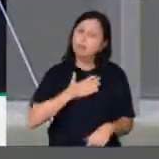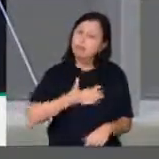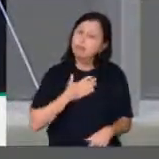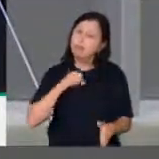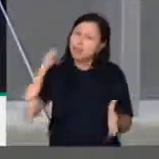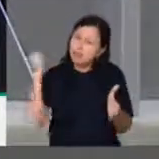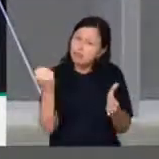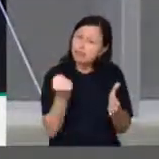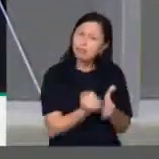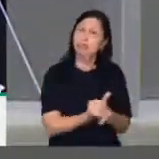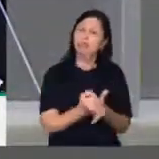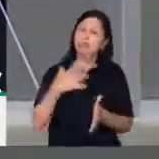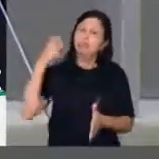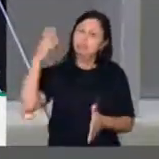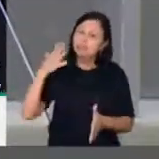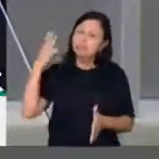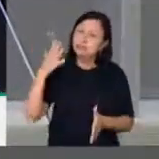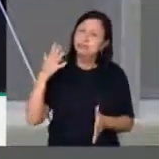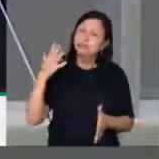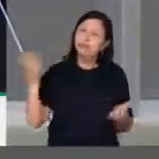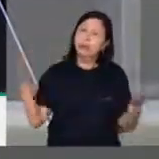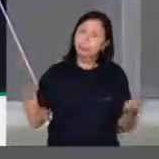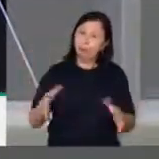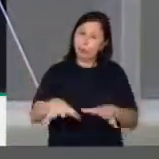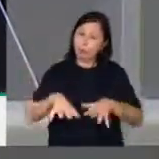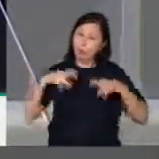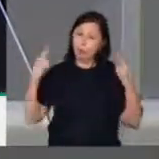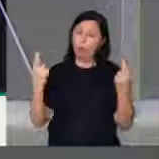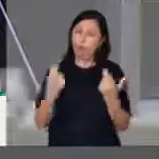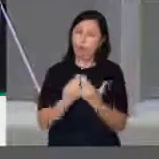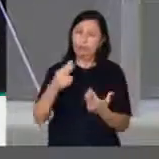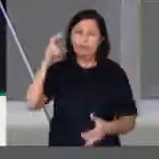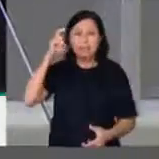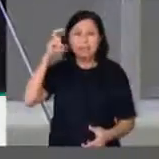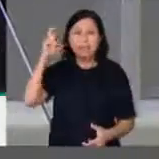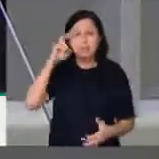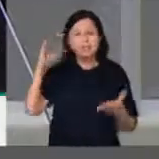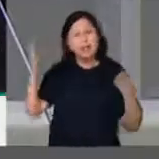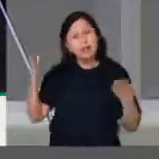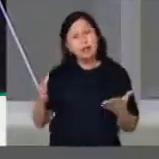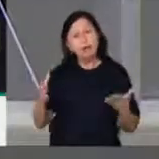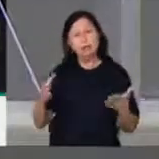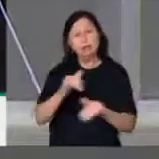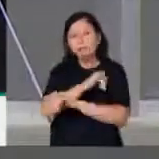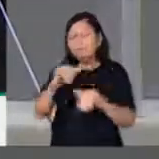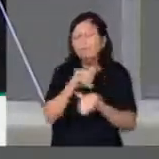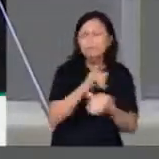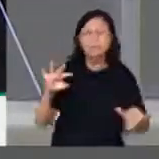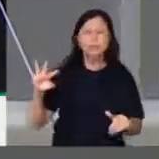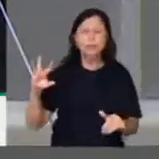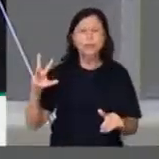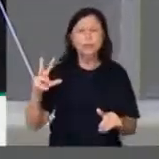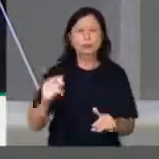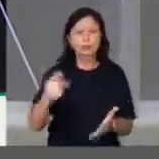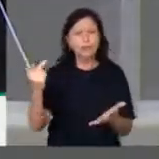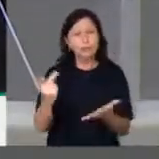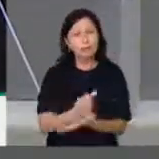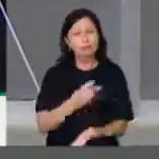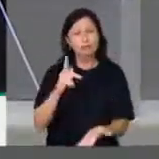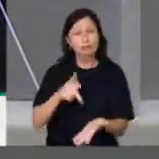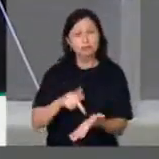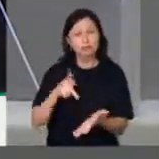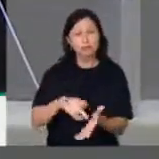nessa quinta-feira, nesta sessão de hoje, tornar público o que nós